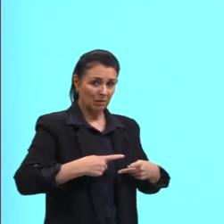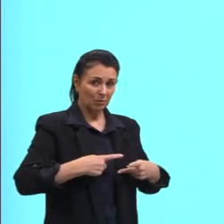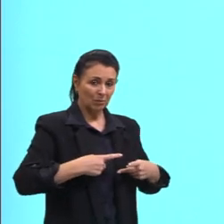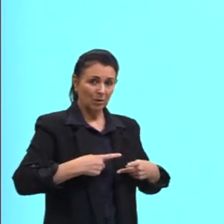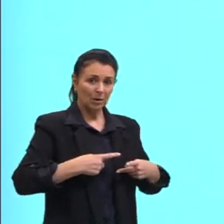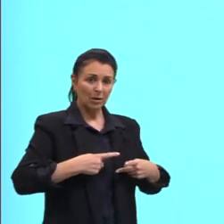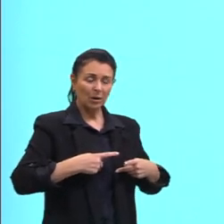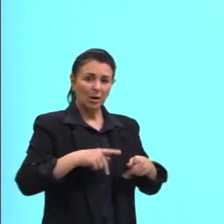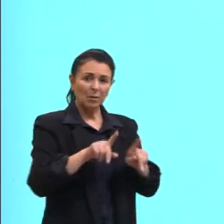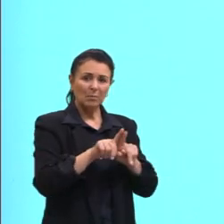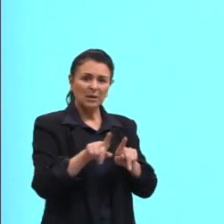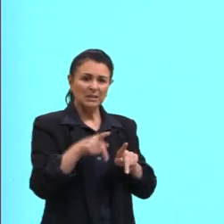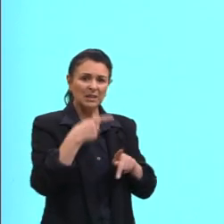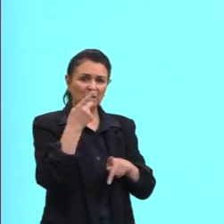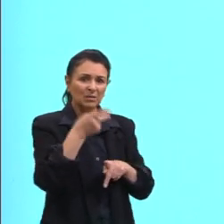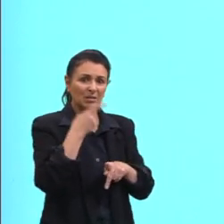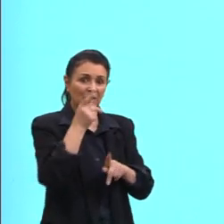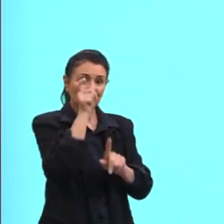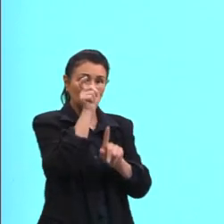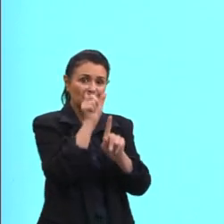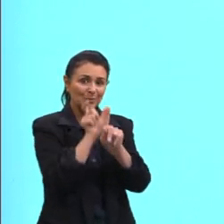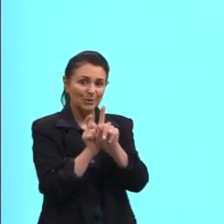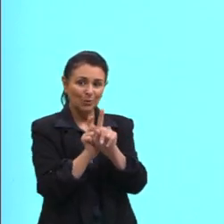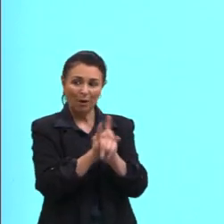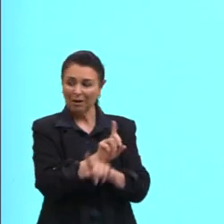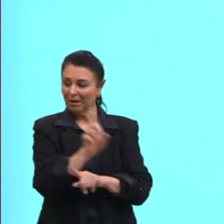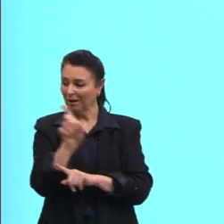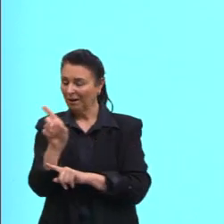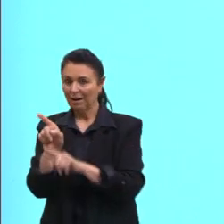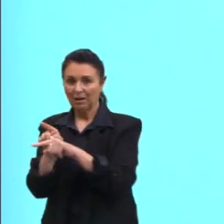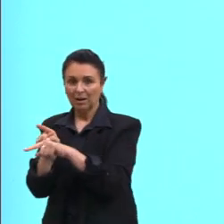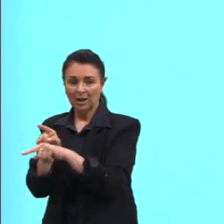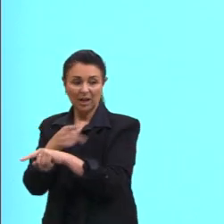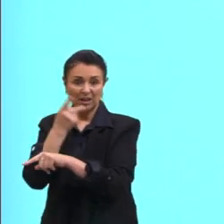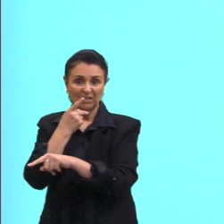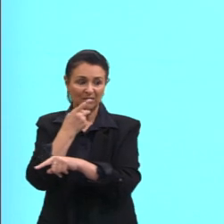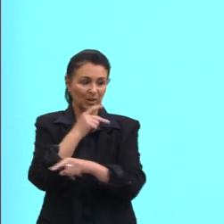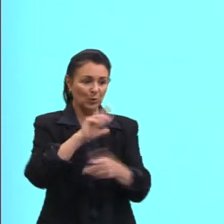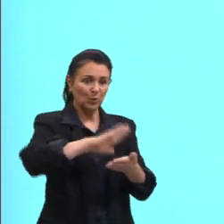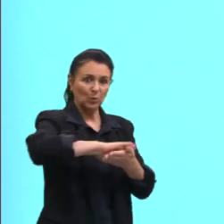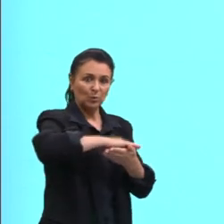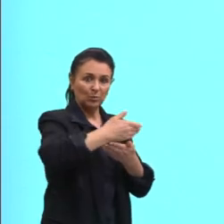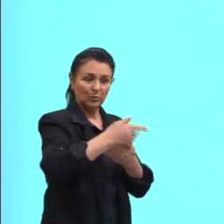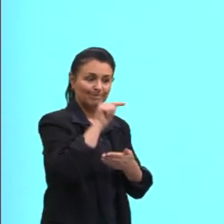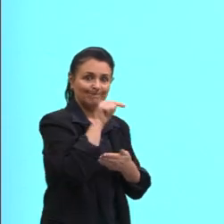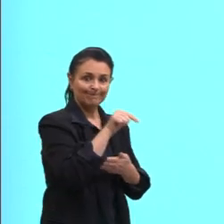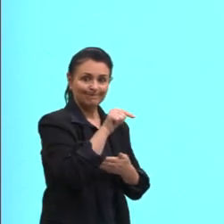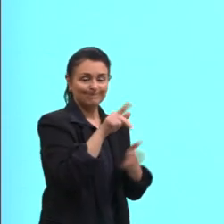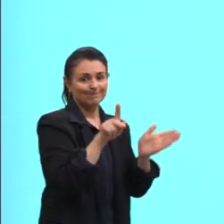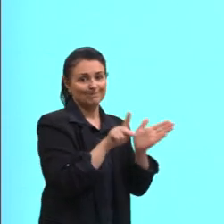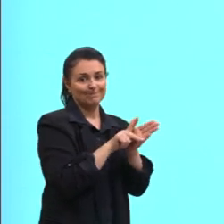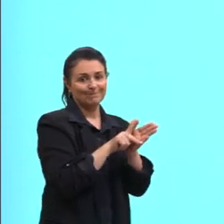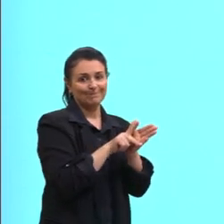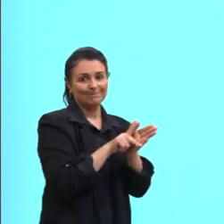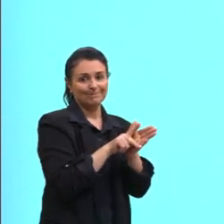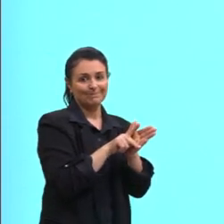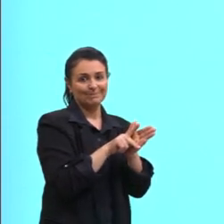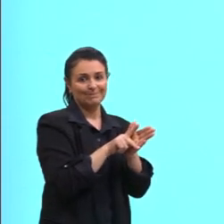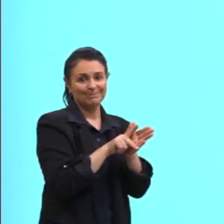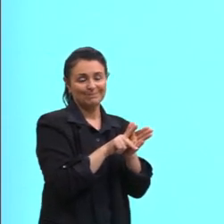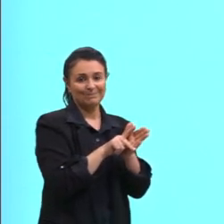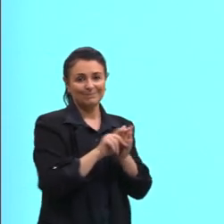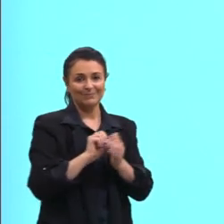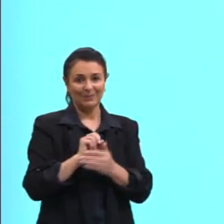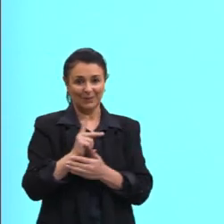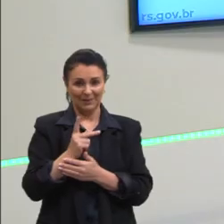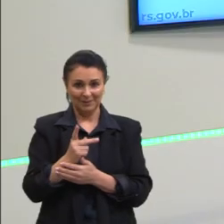tempo ele não está falando com a pessoa que está ao lado dele, está falando com o notebook. Muito